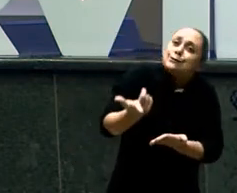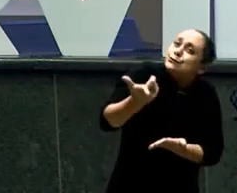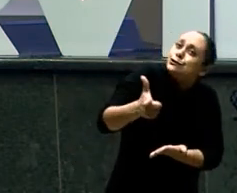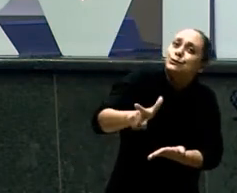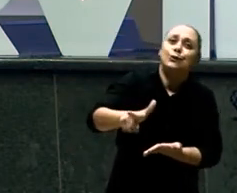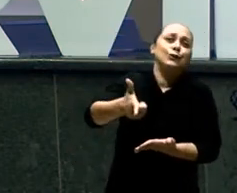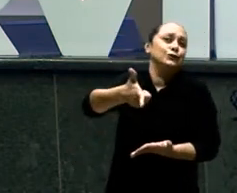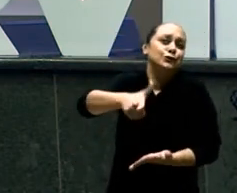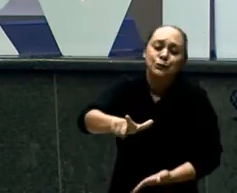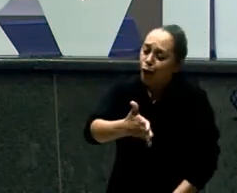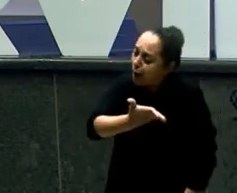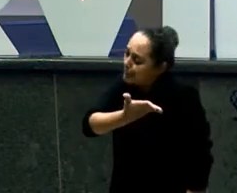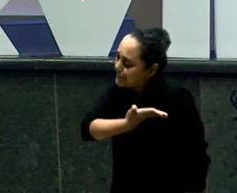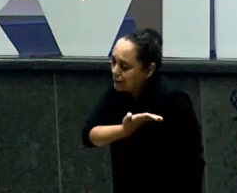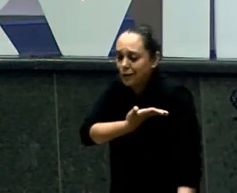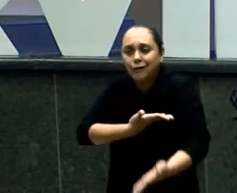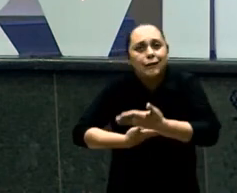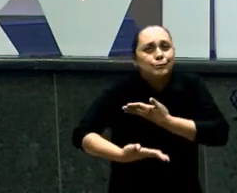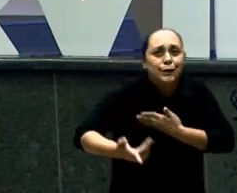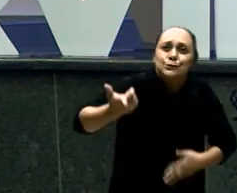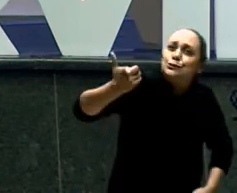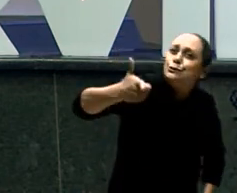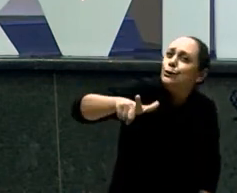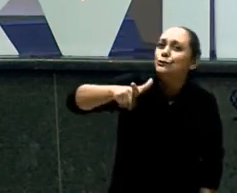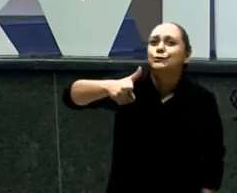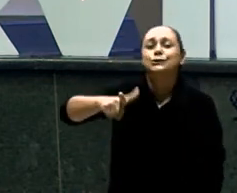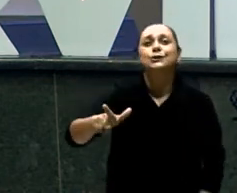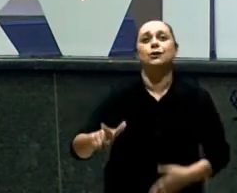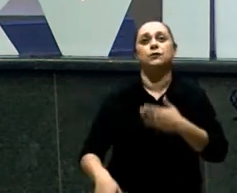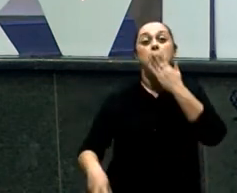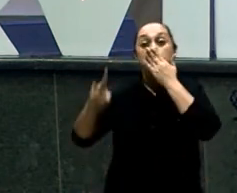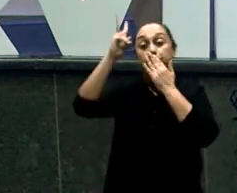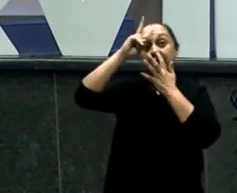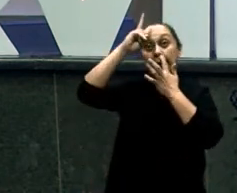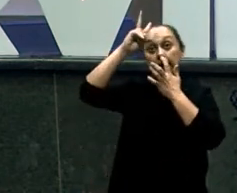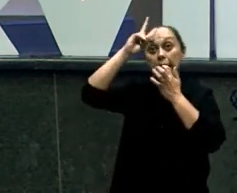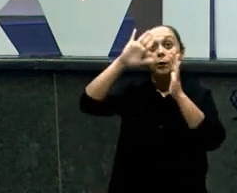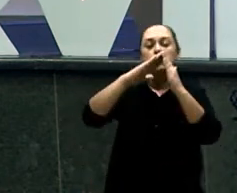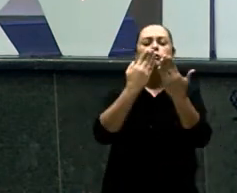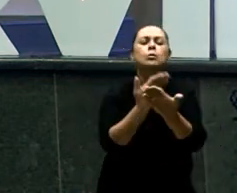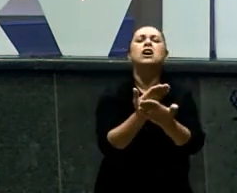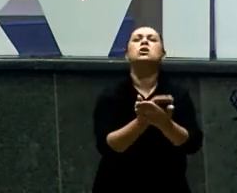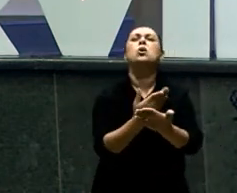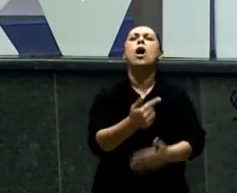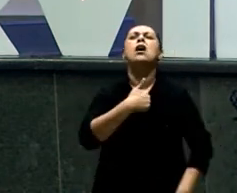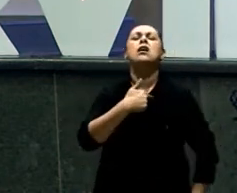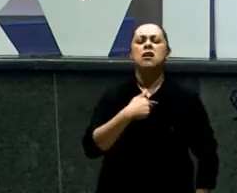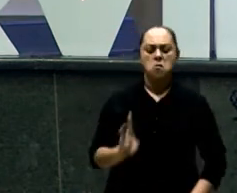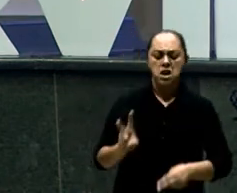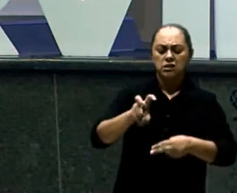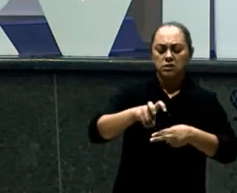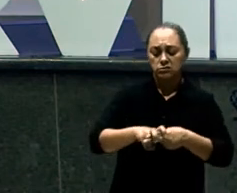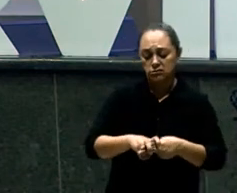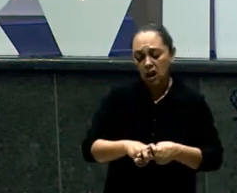Relacionamento E aceitação Eu lembro que tinha Uma escola Que eu ia sentar Na cadeira Assim Chegava Colocava